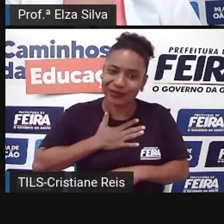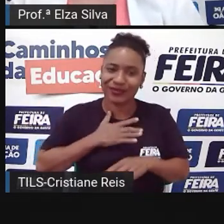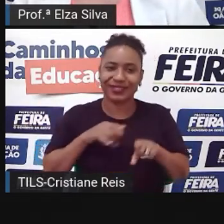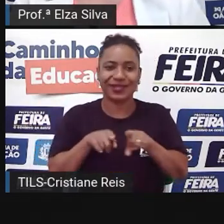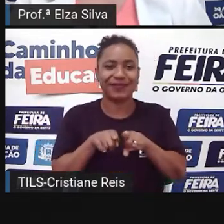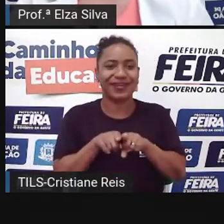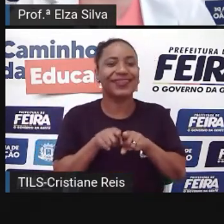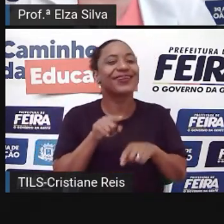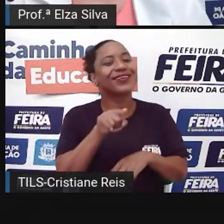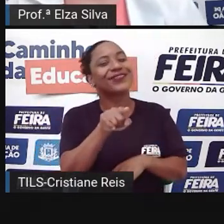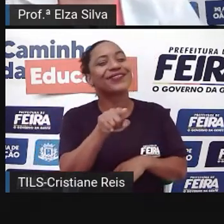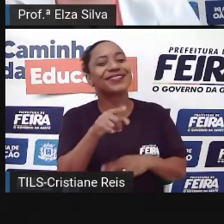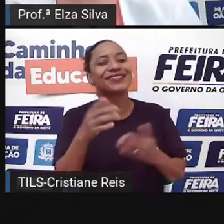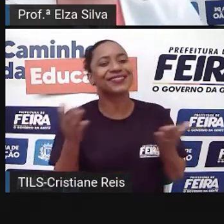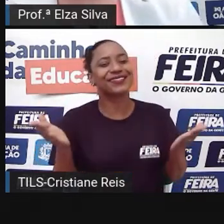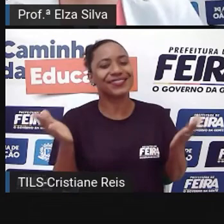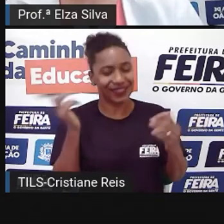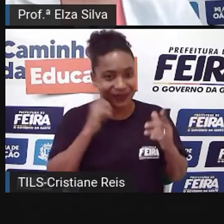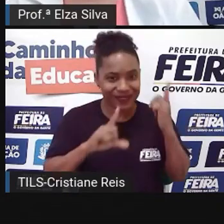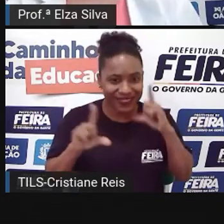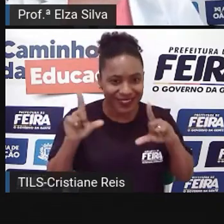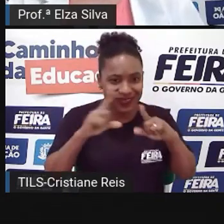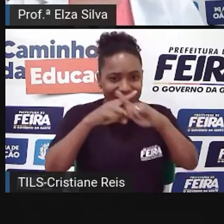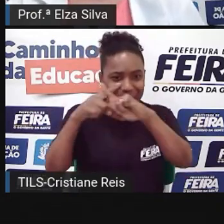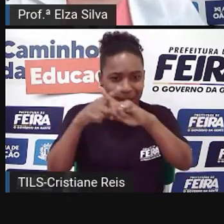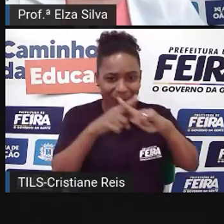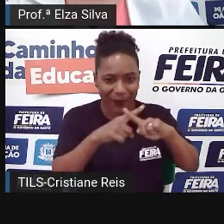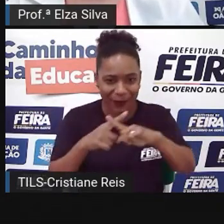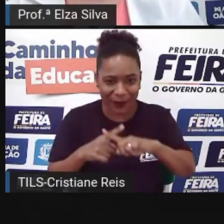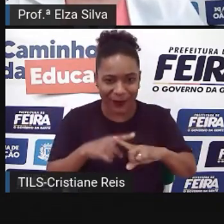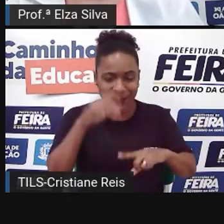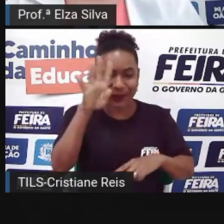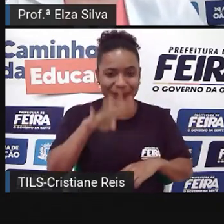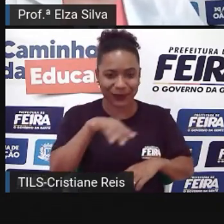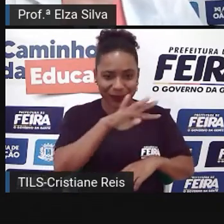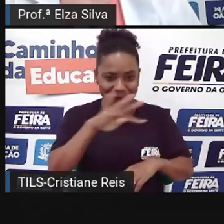estudantes E vocês Conseguiram fechar a tabela Do bingo